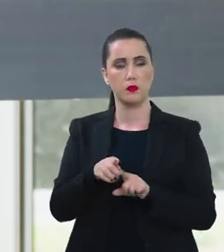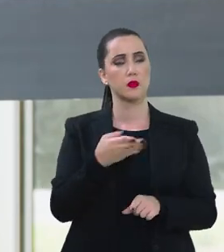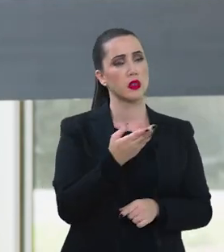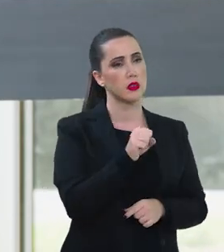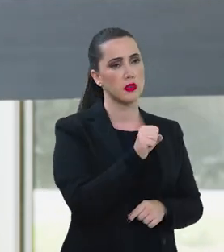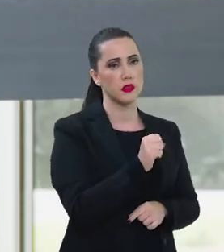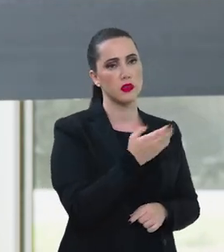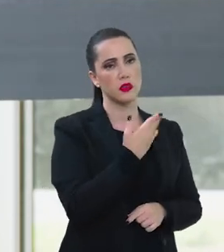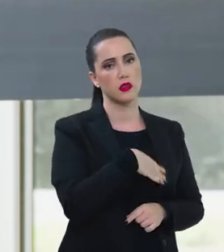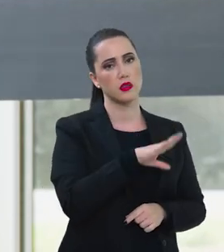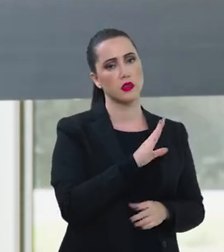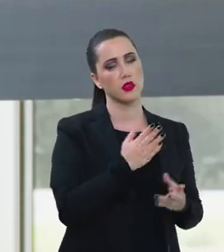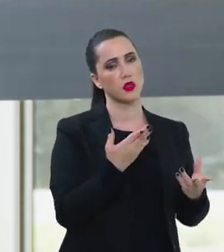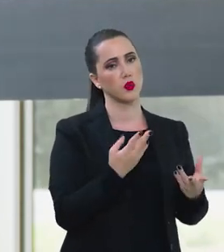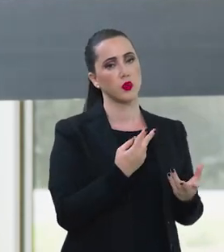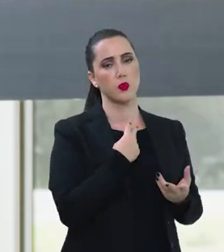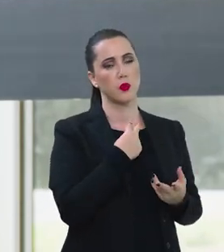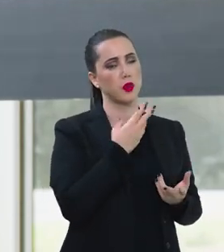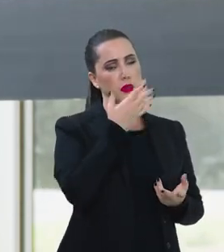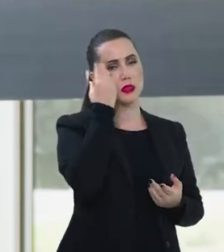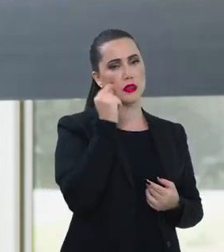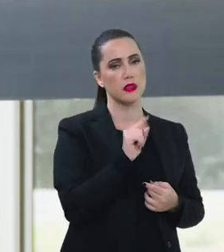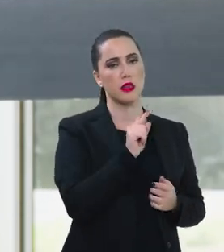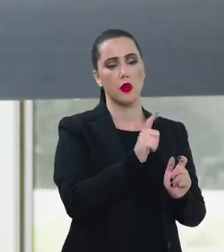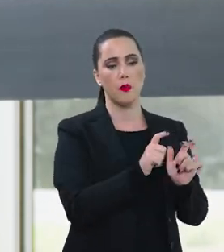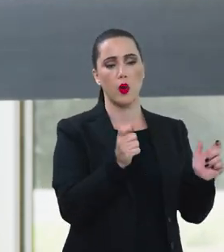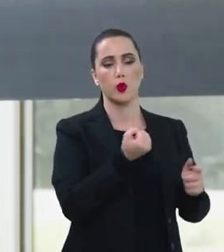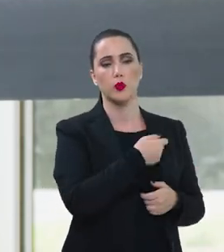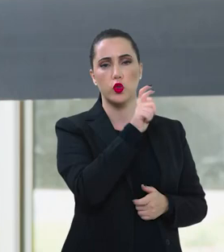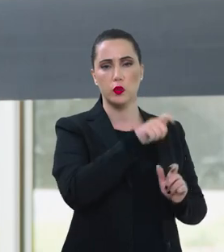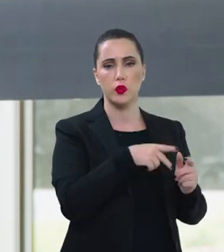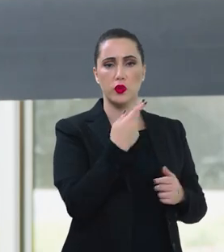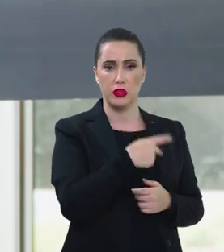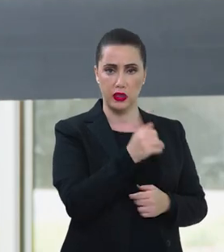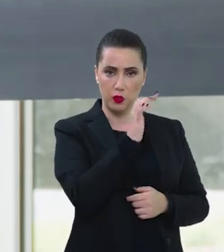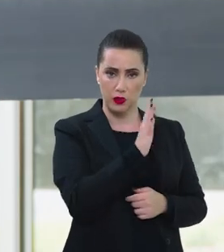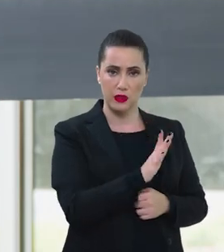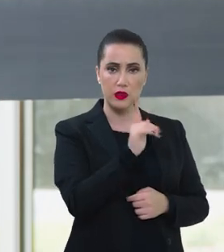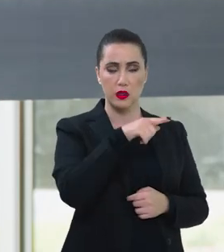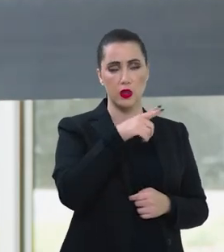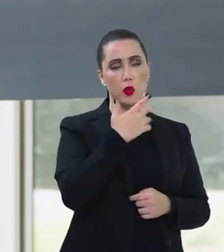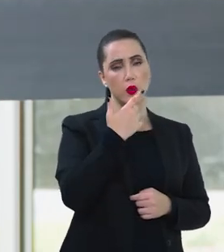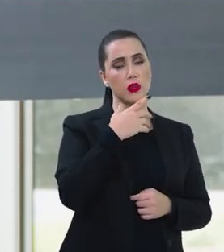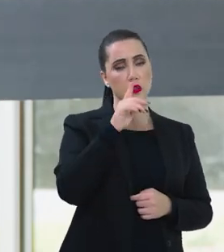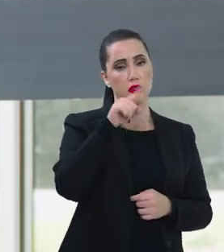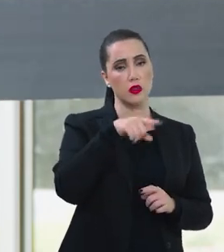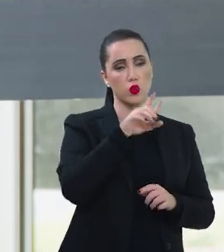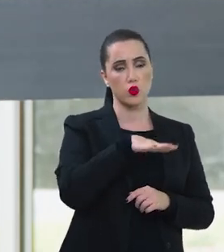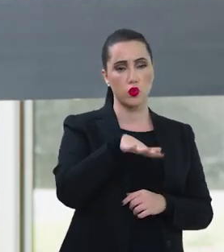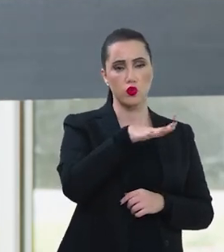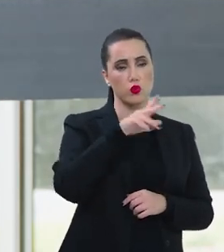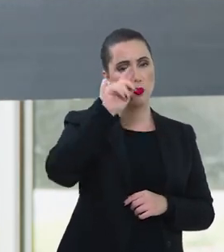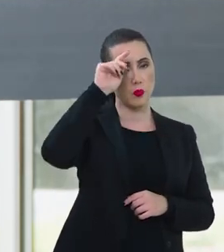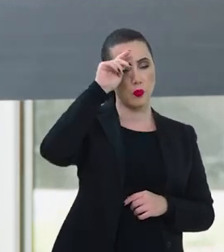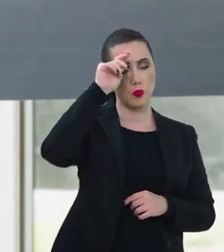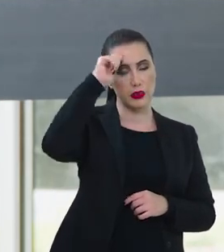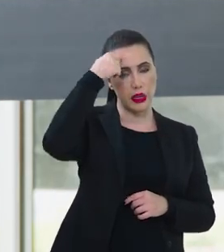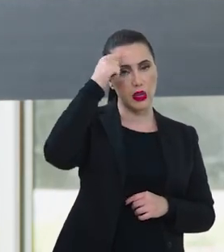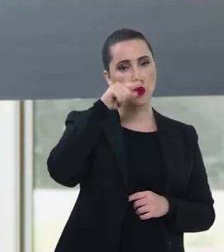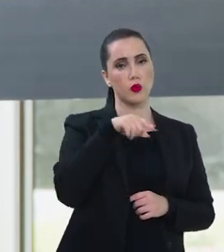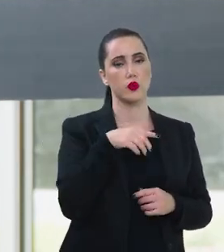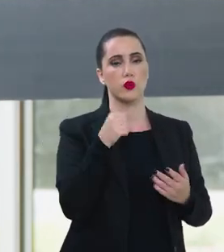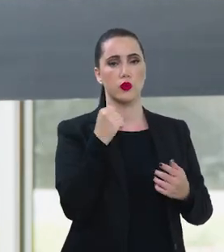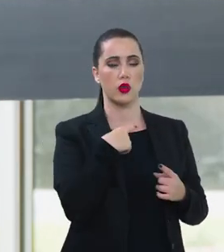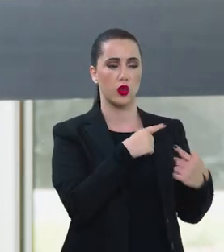para, país em que é a maioria de negros, em que a nossa história foi marcada por dois terços da escravideu da população negra no